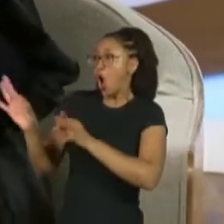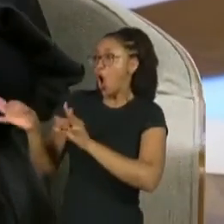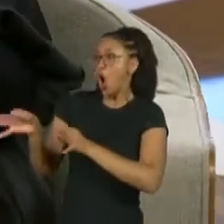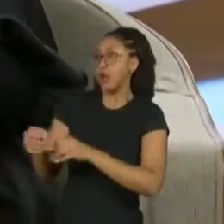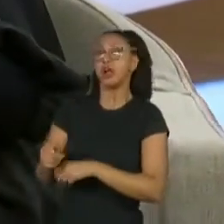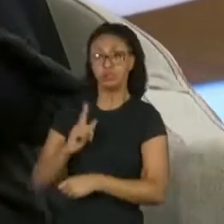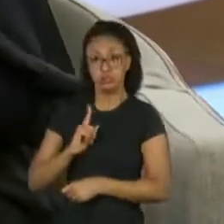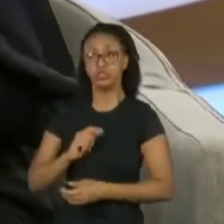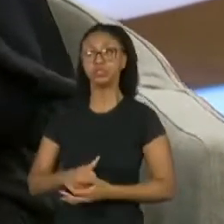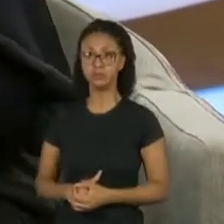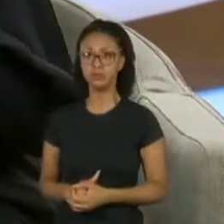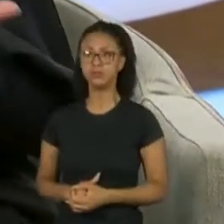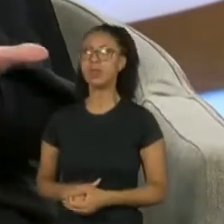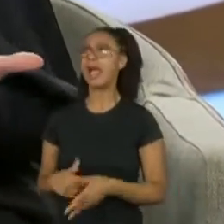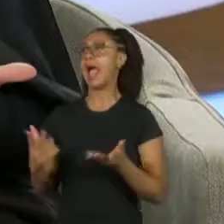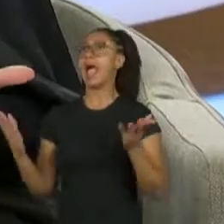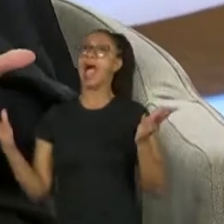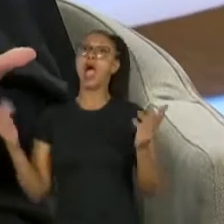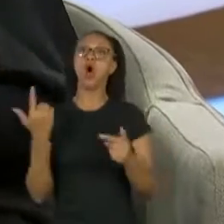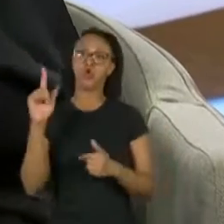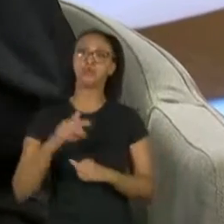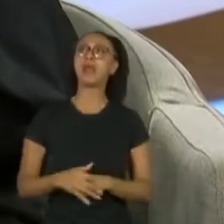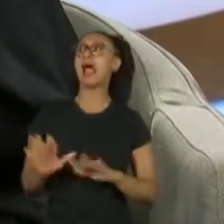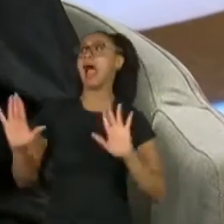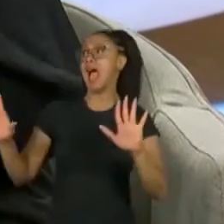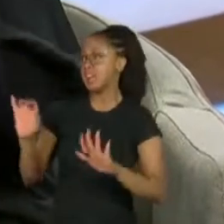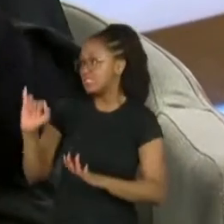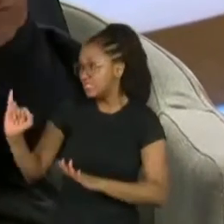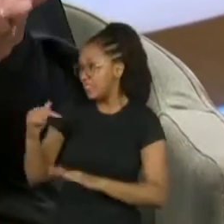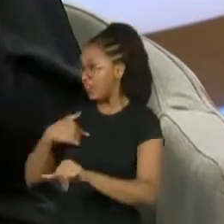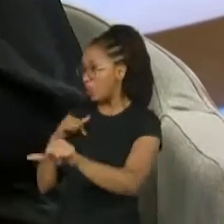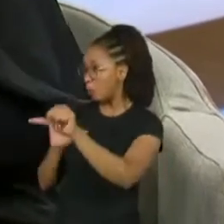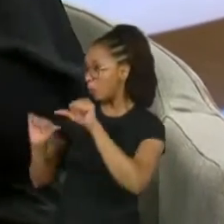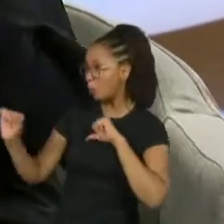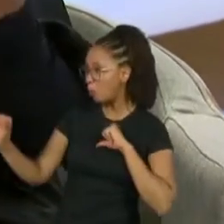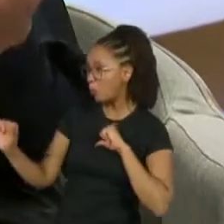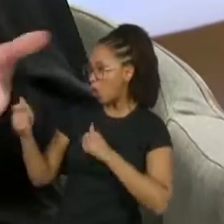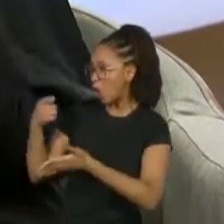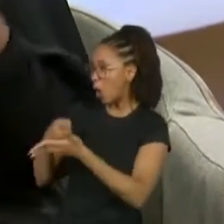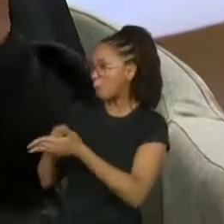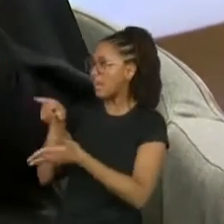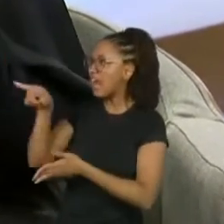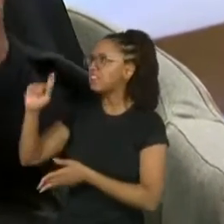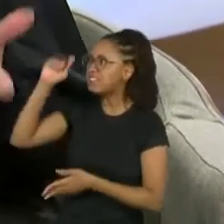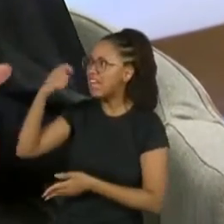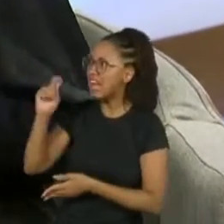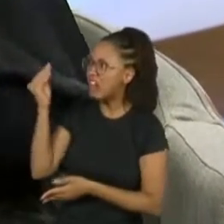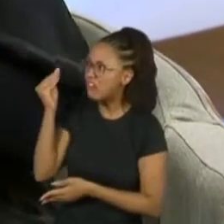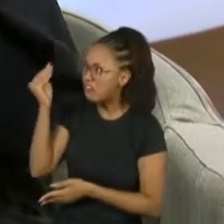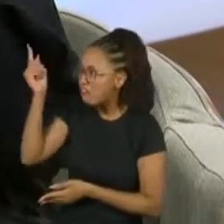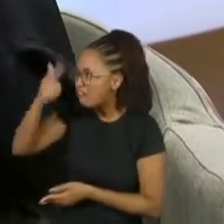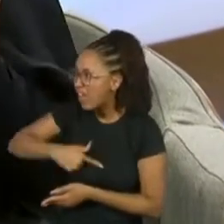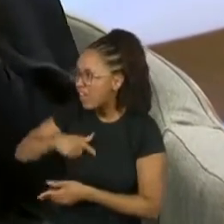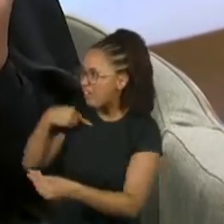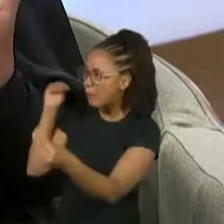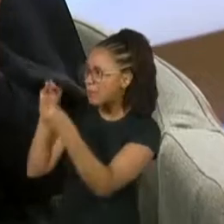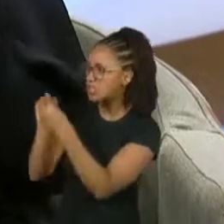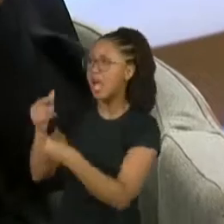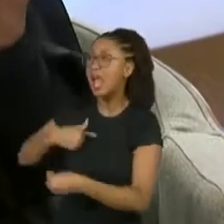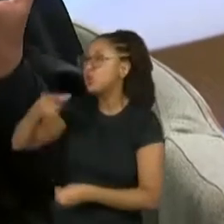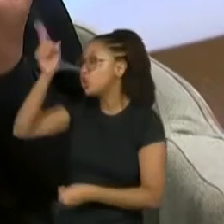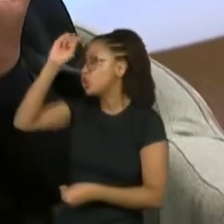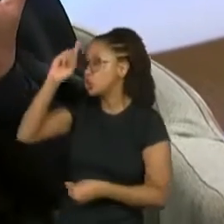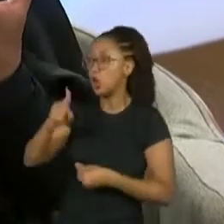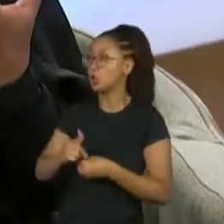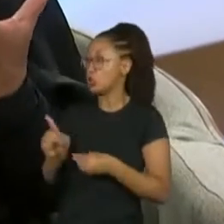outro disse, ah, se a Globo me obrigasse a beijar essa negra feia, não sei o papapá, eu lavaria a boca